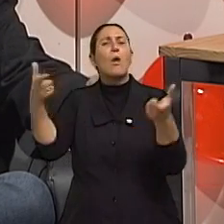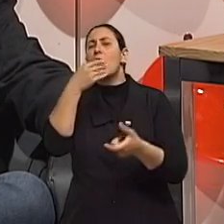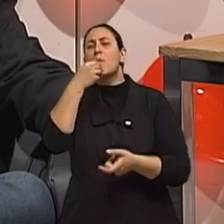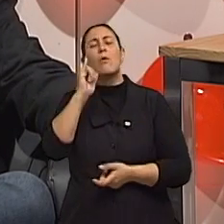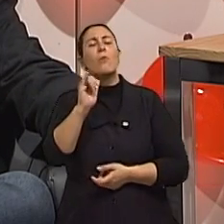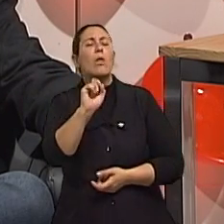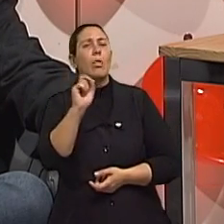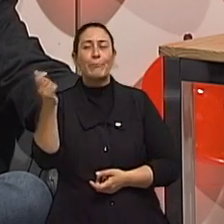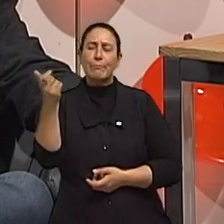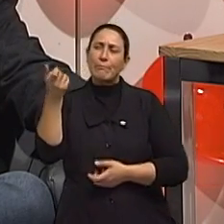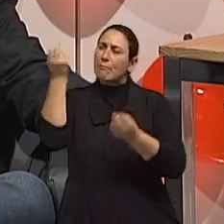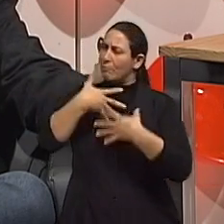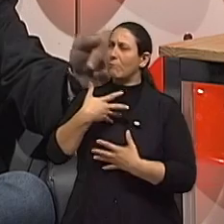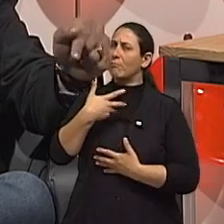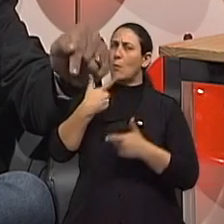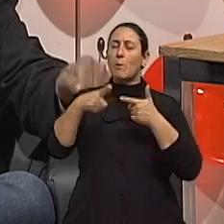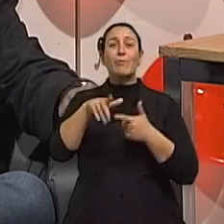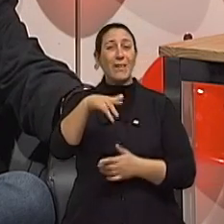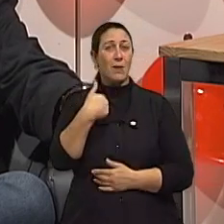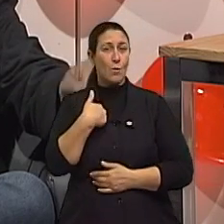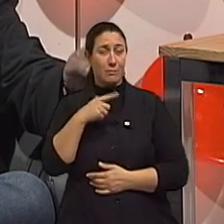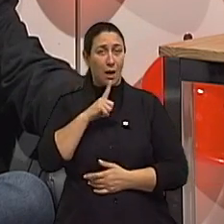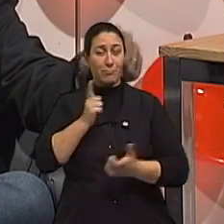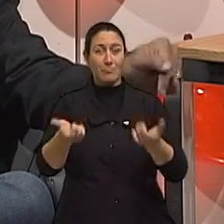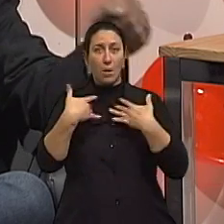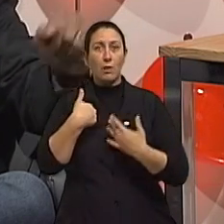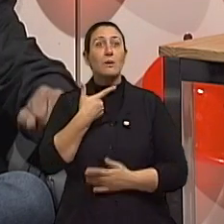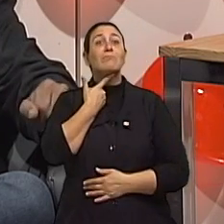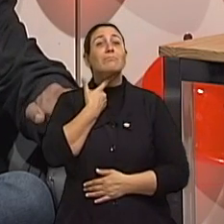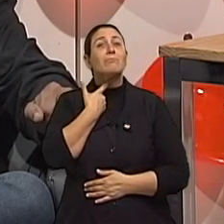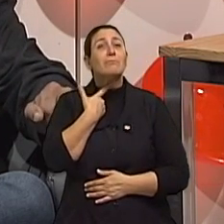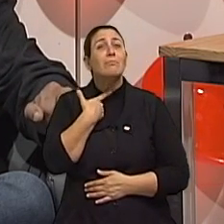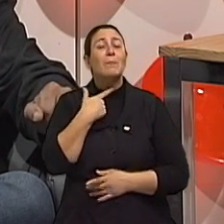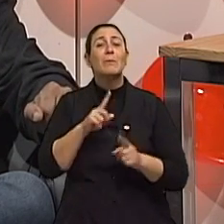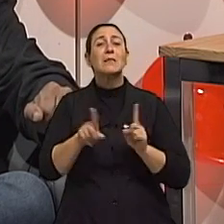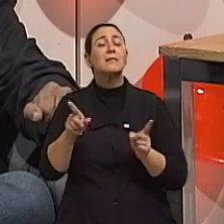já tinha. Eu tenho desejo de ter desejo.